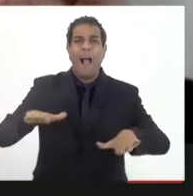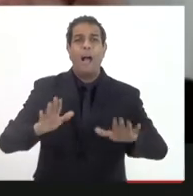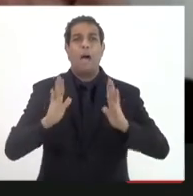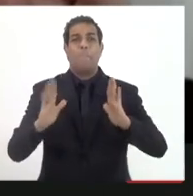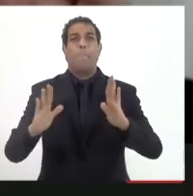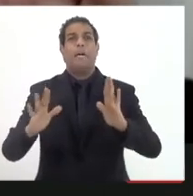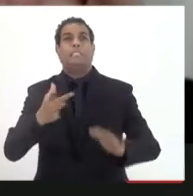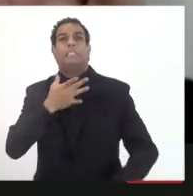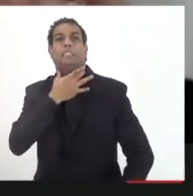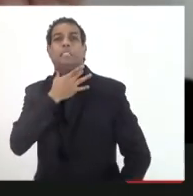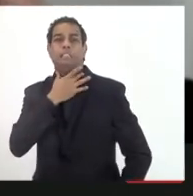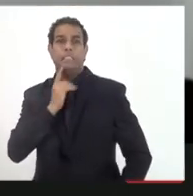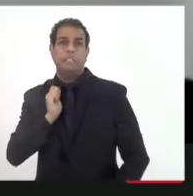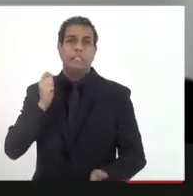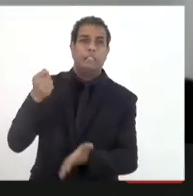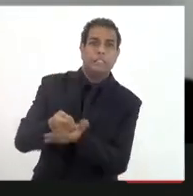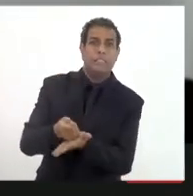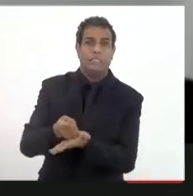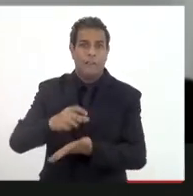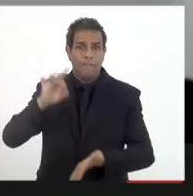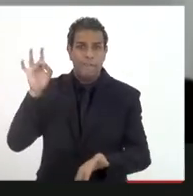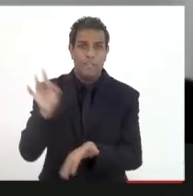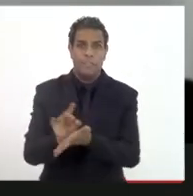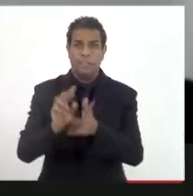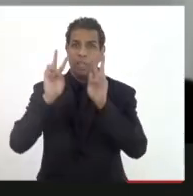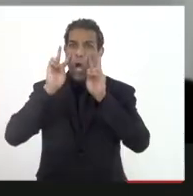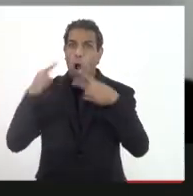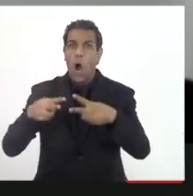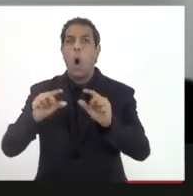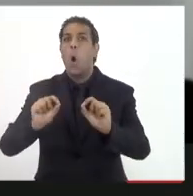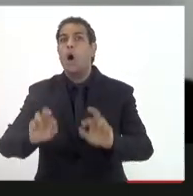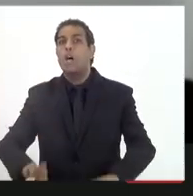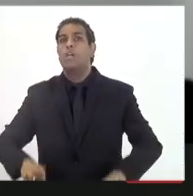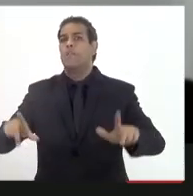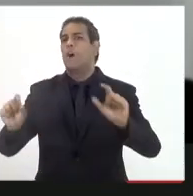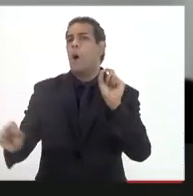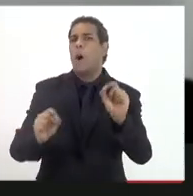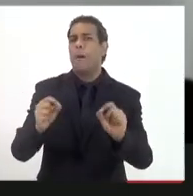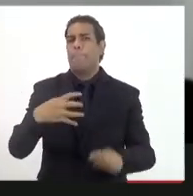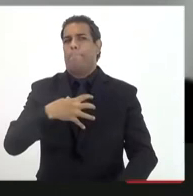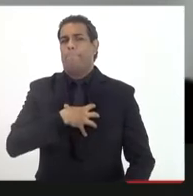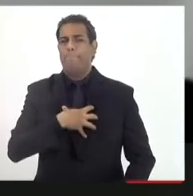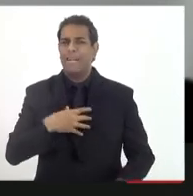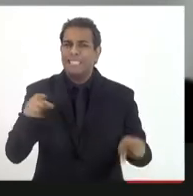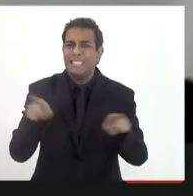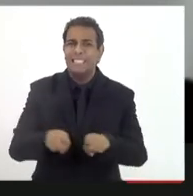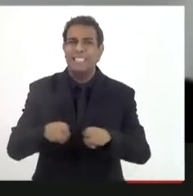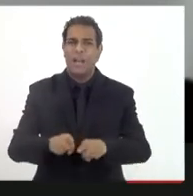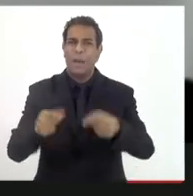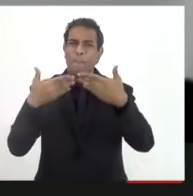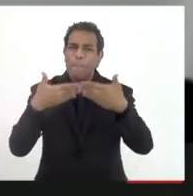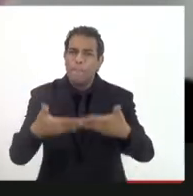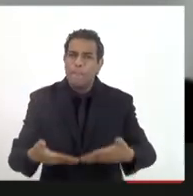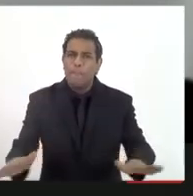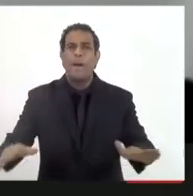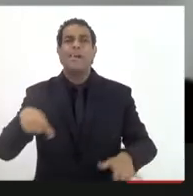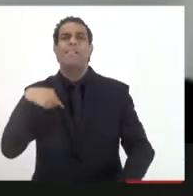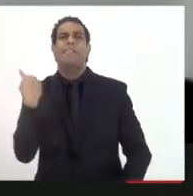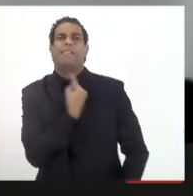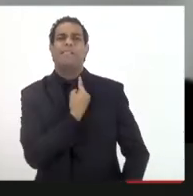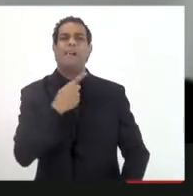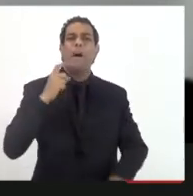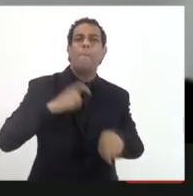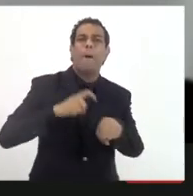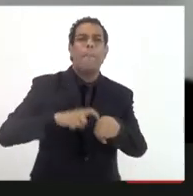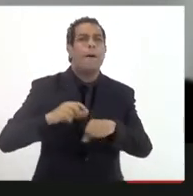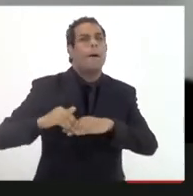pública ou emergência sanitária oficialmente reconhecidos. Isso é uma coisa para a gente pensar, mas, pelo menos, abrir essa brecha em situações